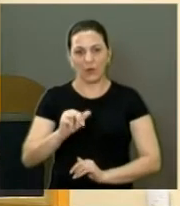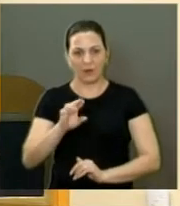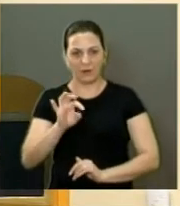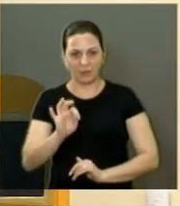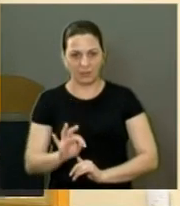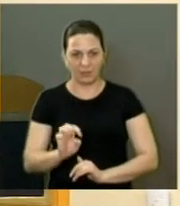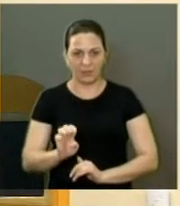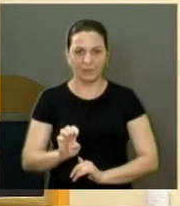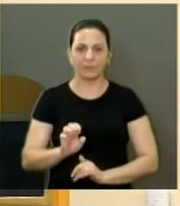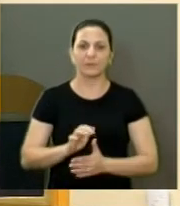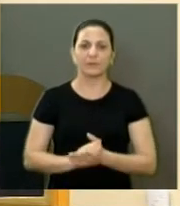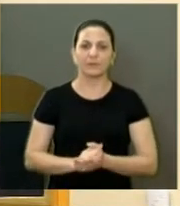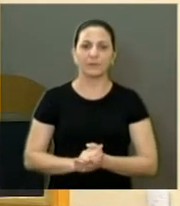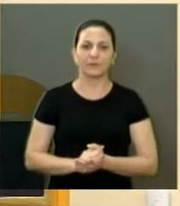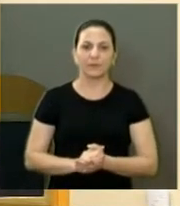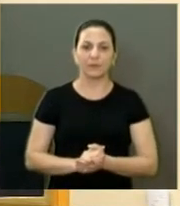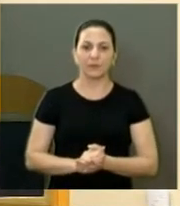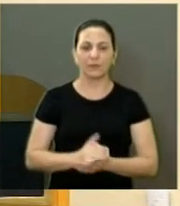acredito que